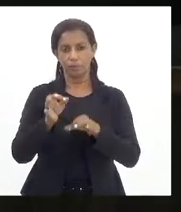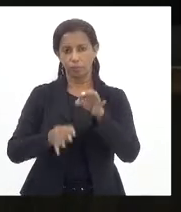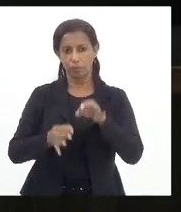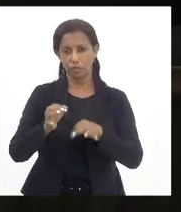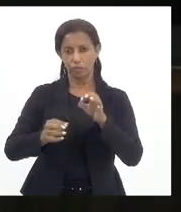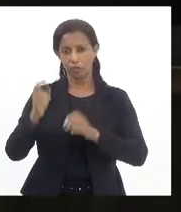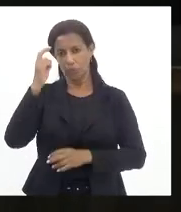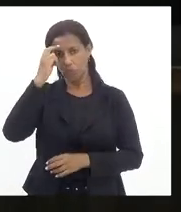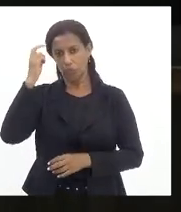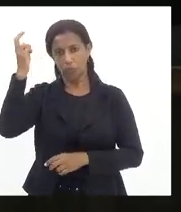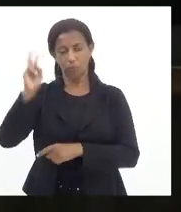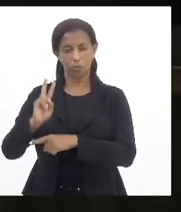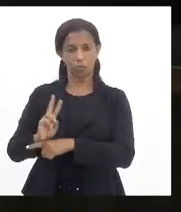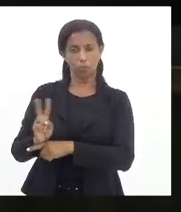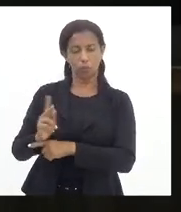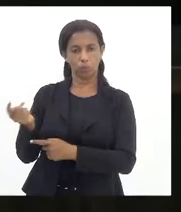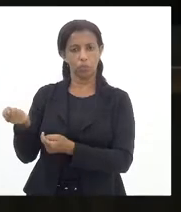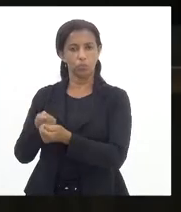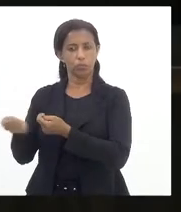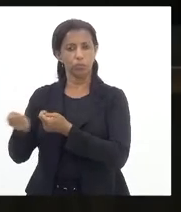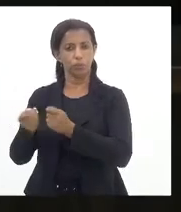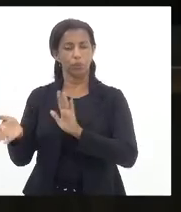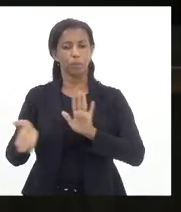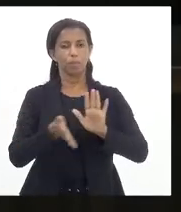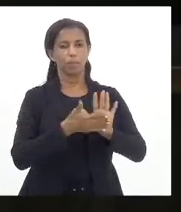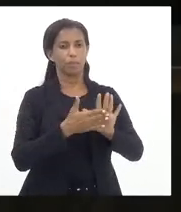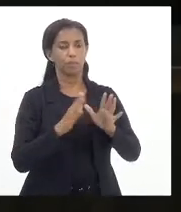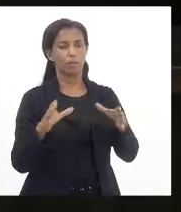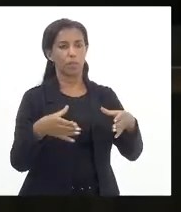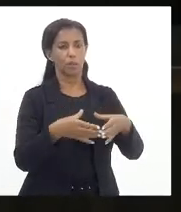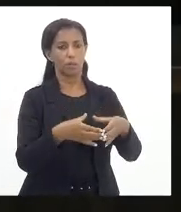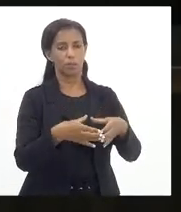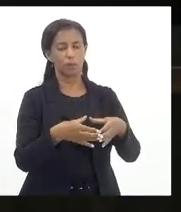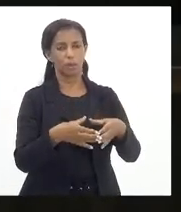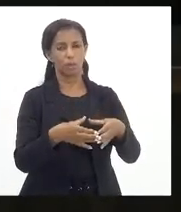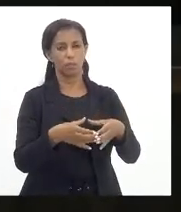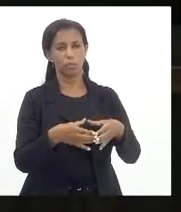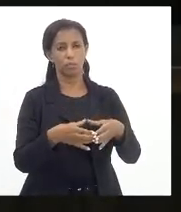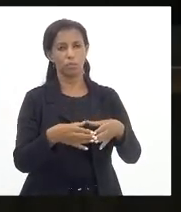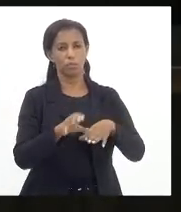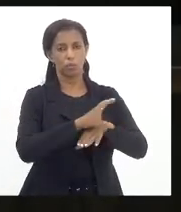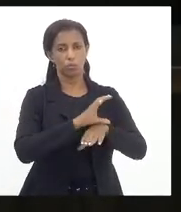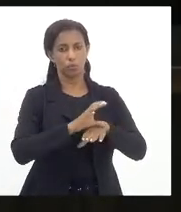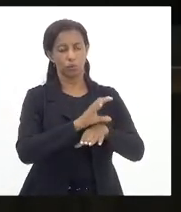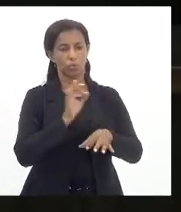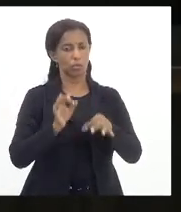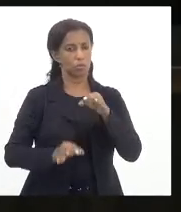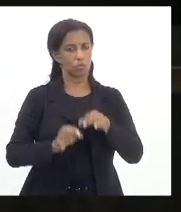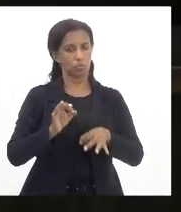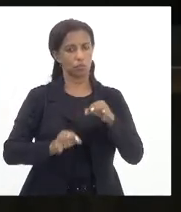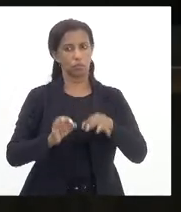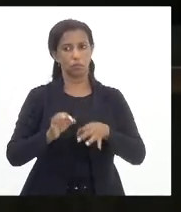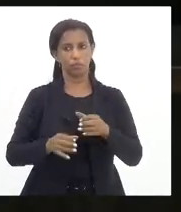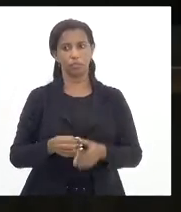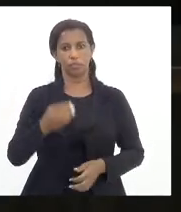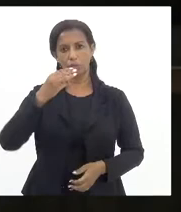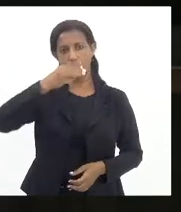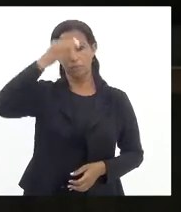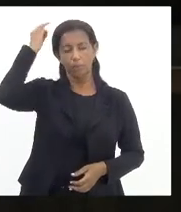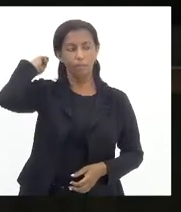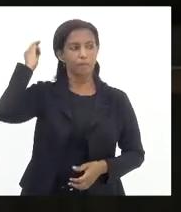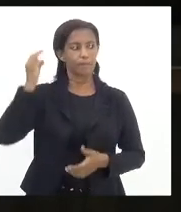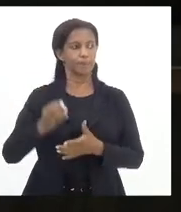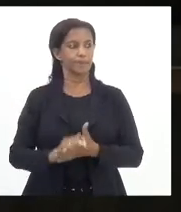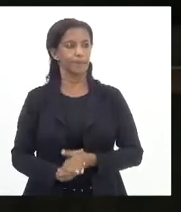orçamento de finanças fiscalização financeira e controle para emitir parecer pela comissão de construção justiça deputado Márcio